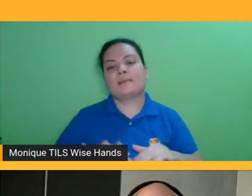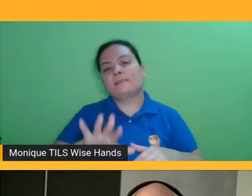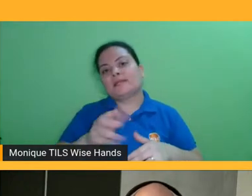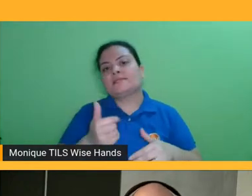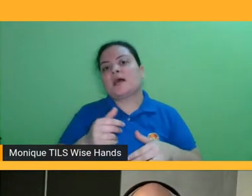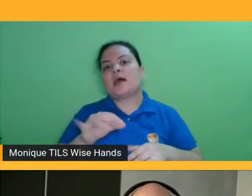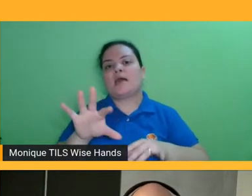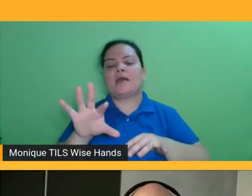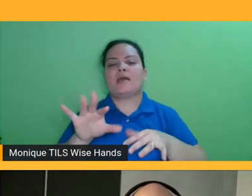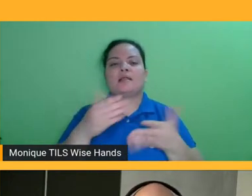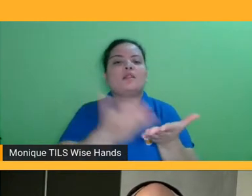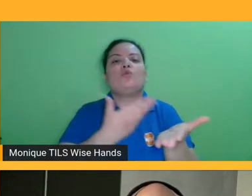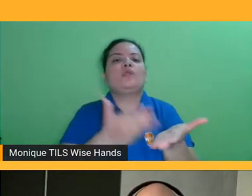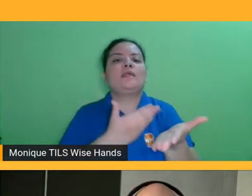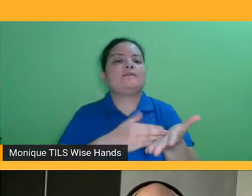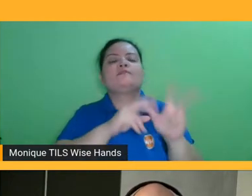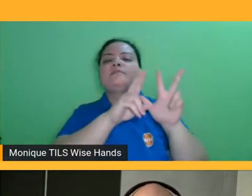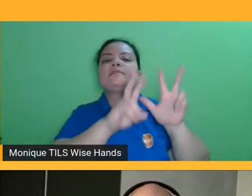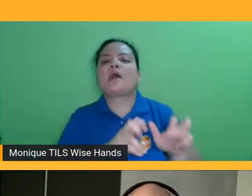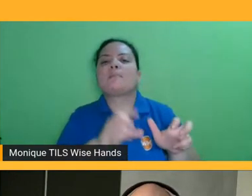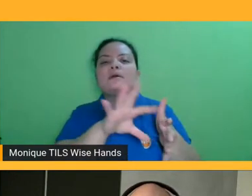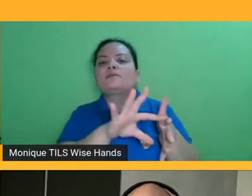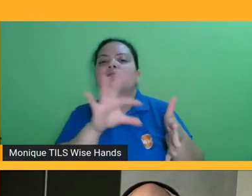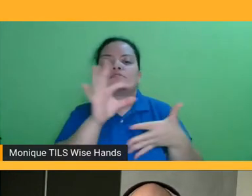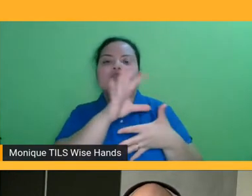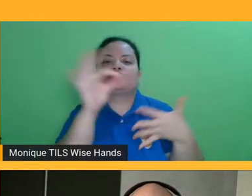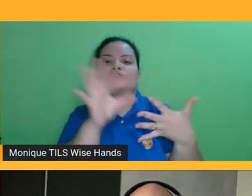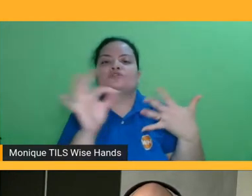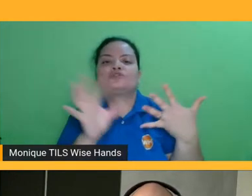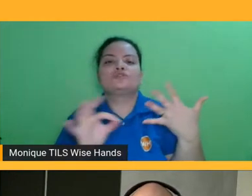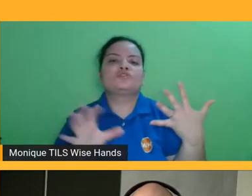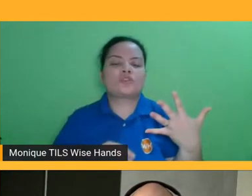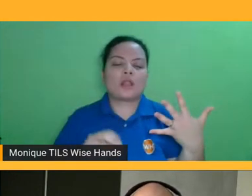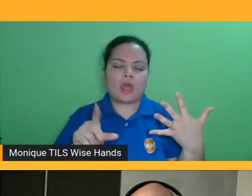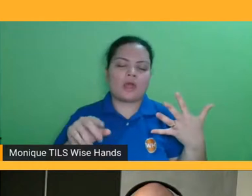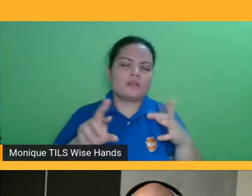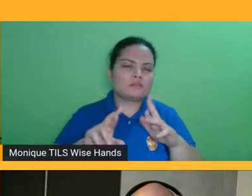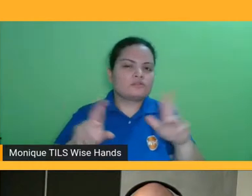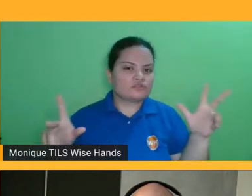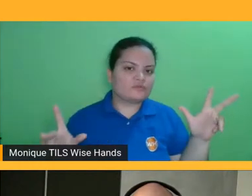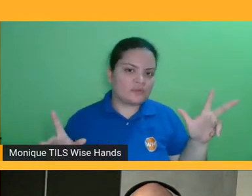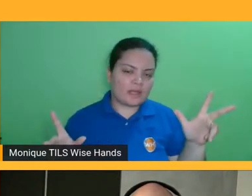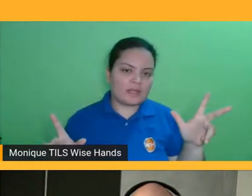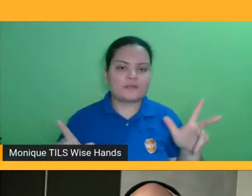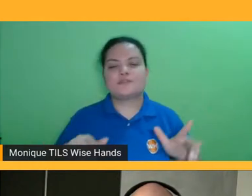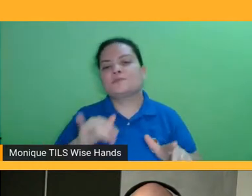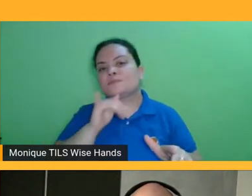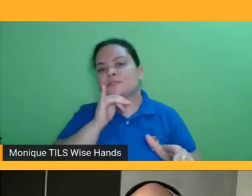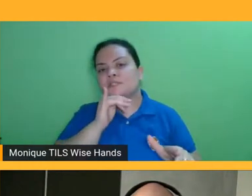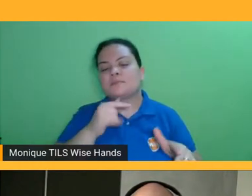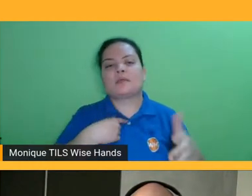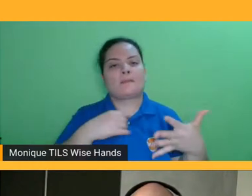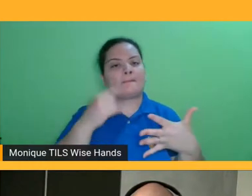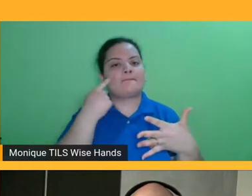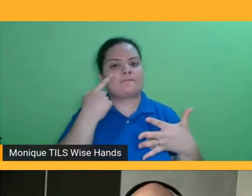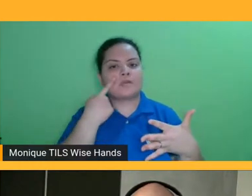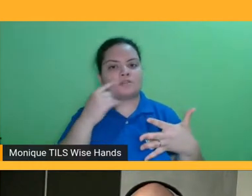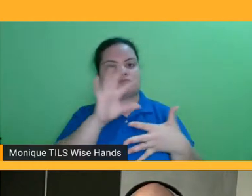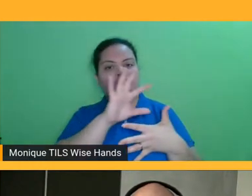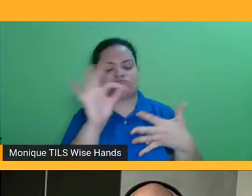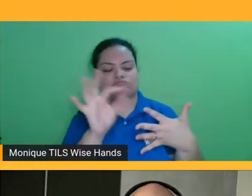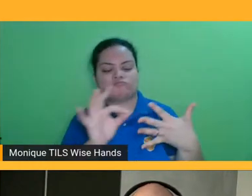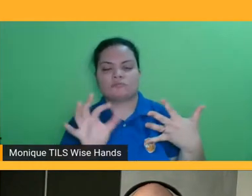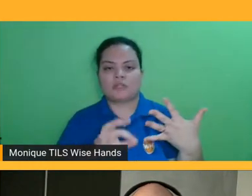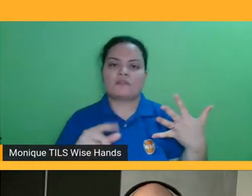eu não necessariamente estou fazendo todos os lançamentos, eu estou pegando livros representativos do nosso catálogo,